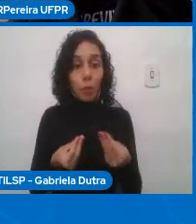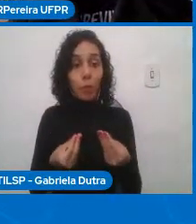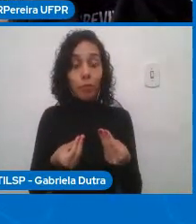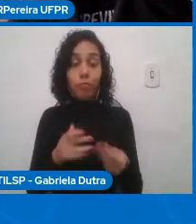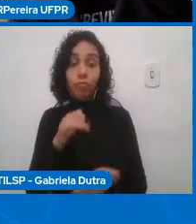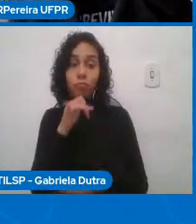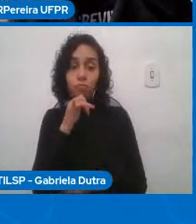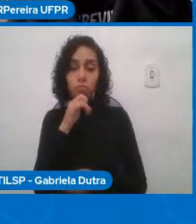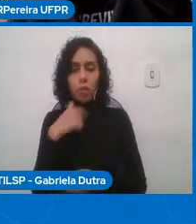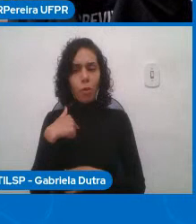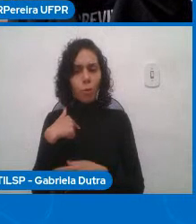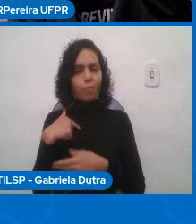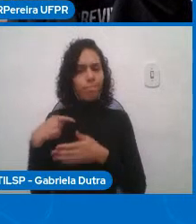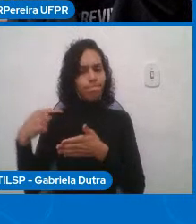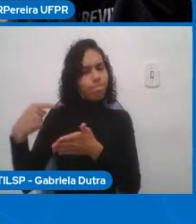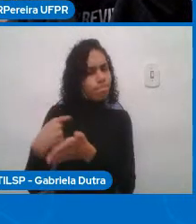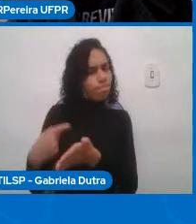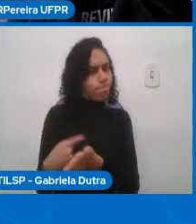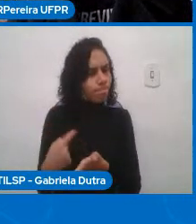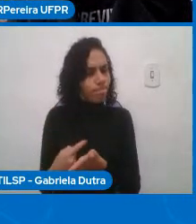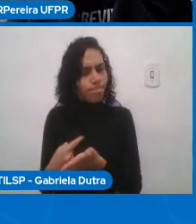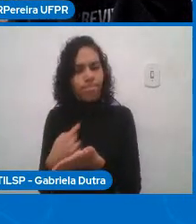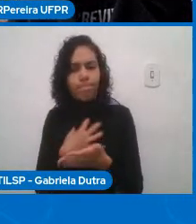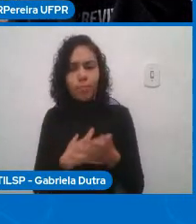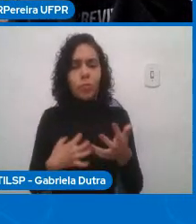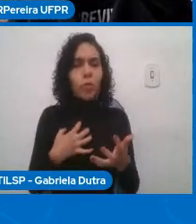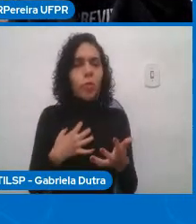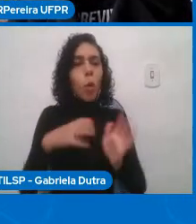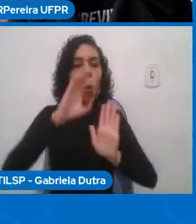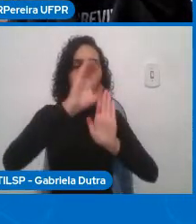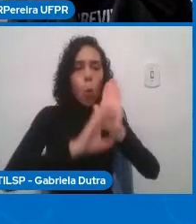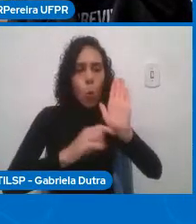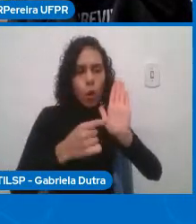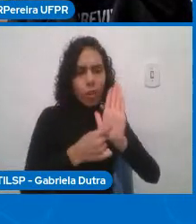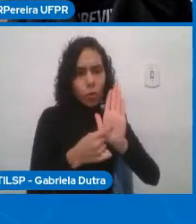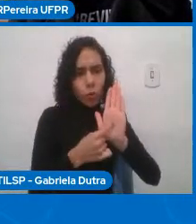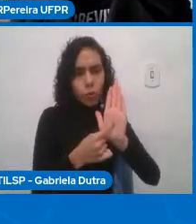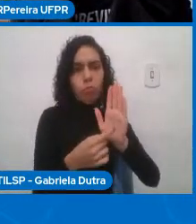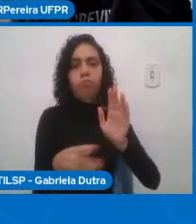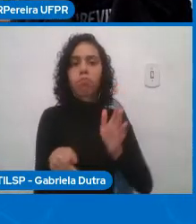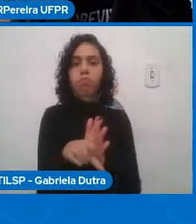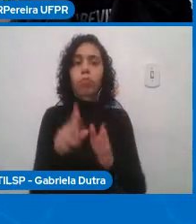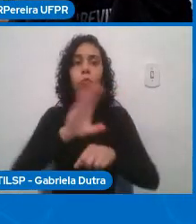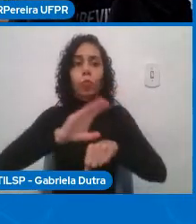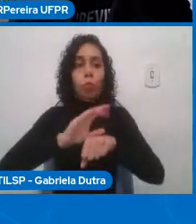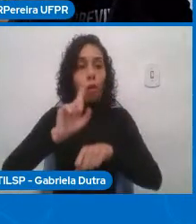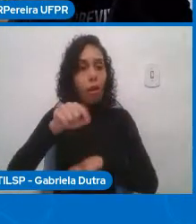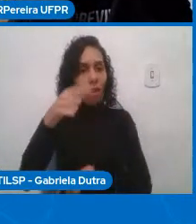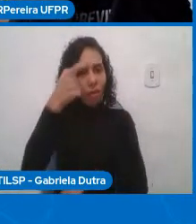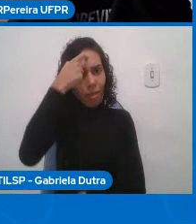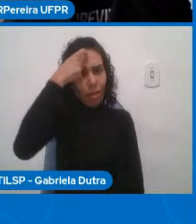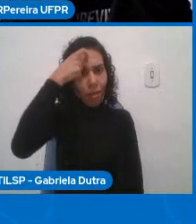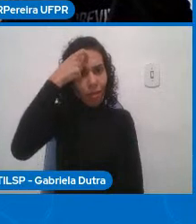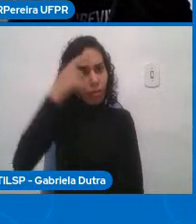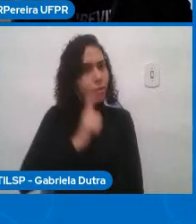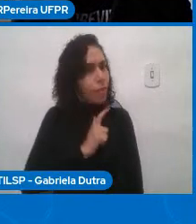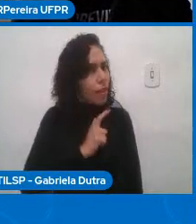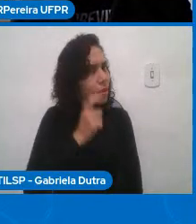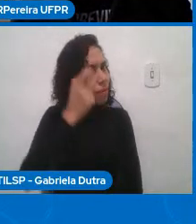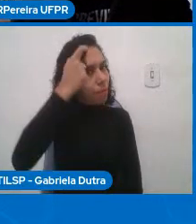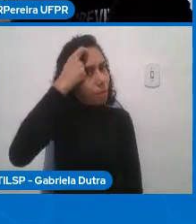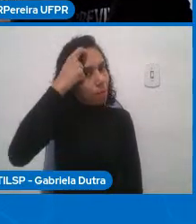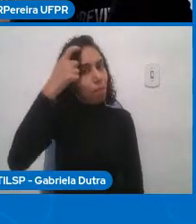são socialmente conscientes. Me parece que falta muito o debate do nosso posicionamento social,